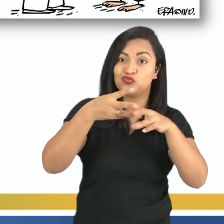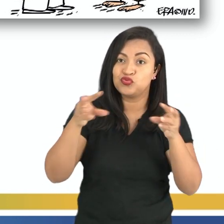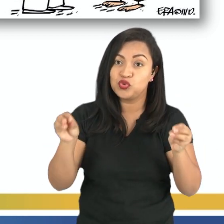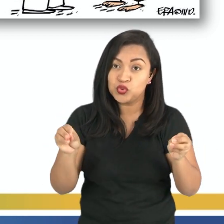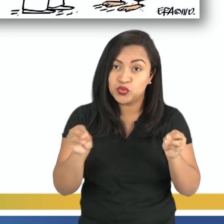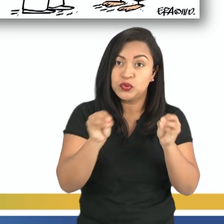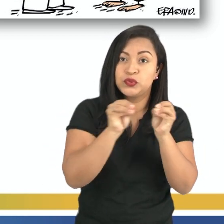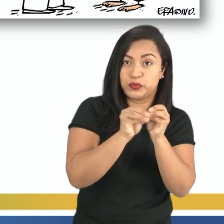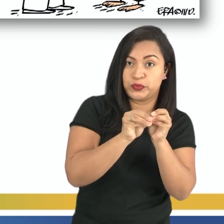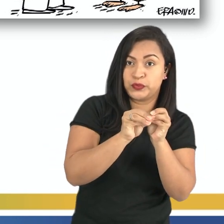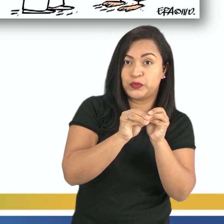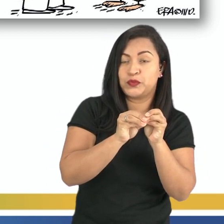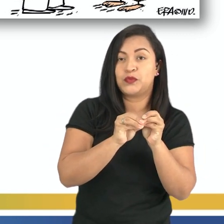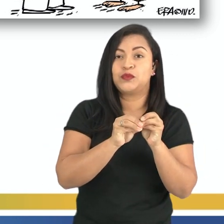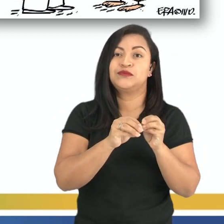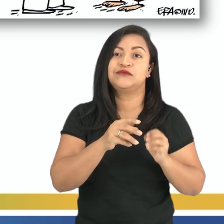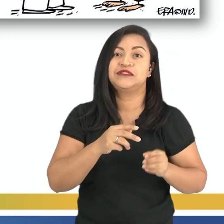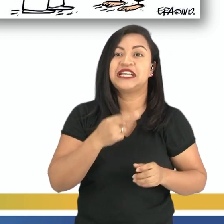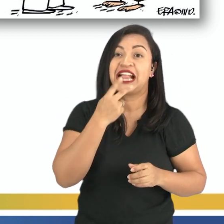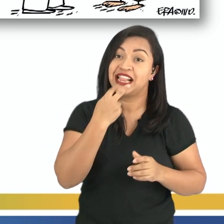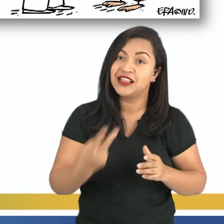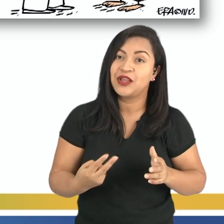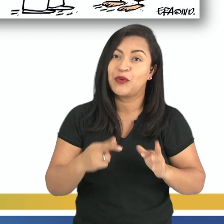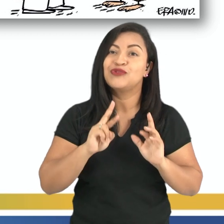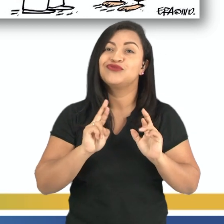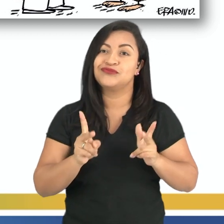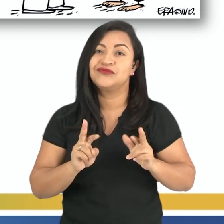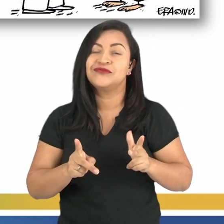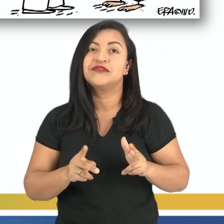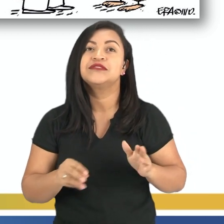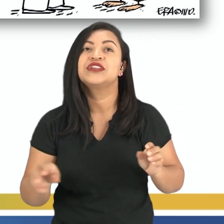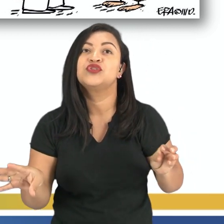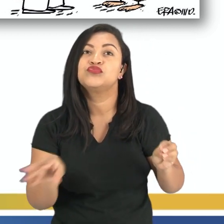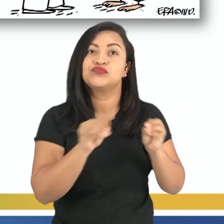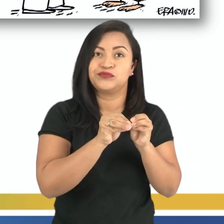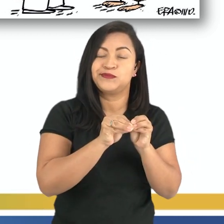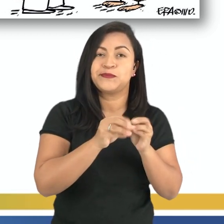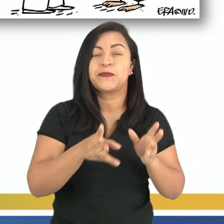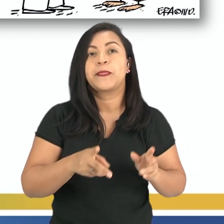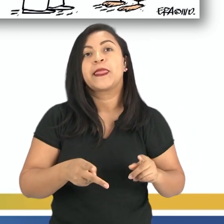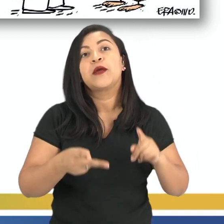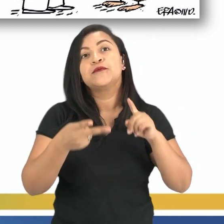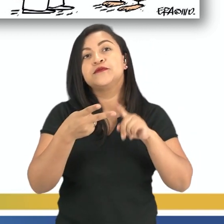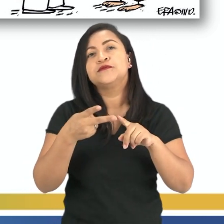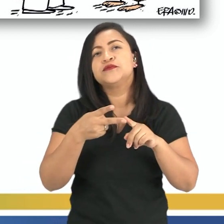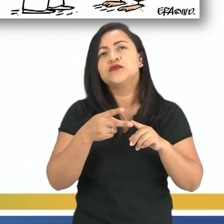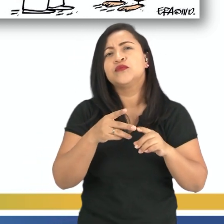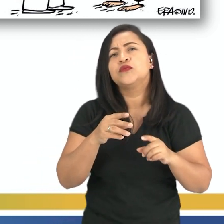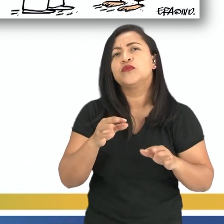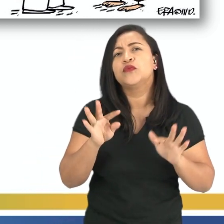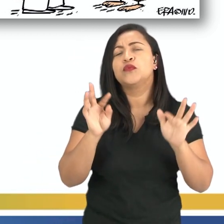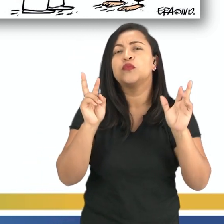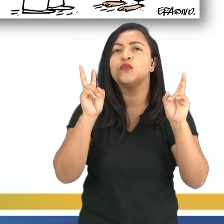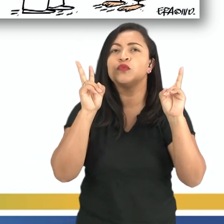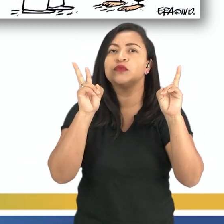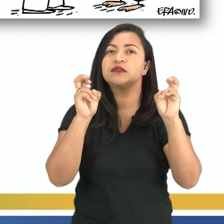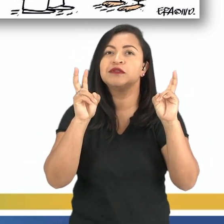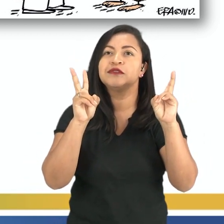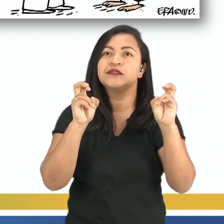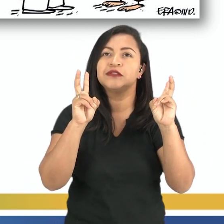a junção das duas linguagens. Vamos analisar o segundo ponto. O tema desse texto é temporal.